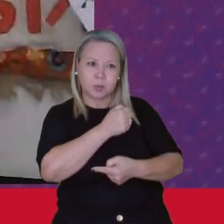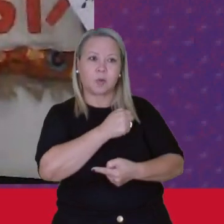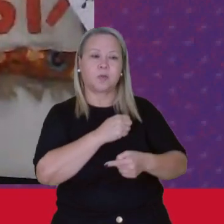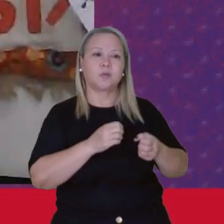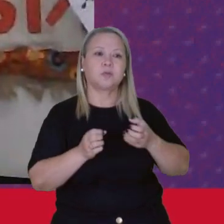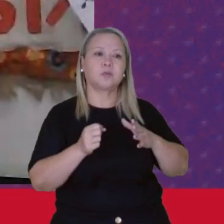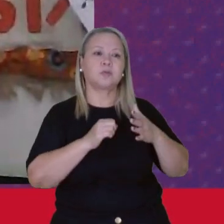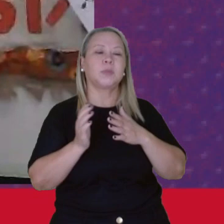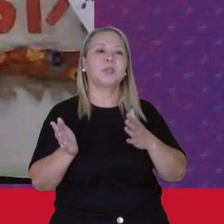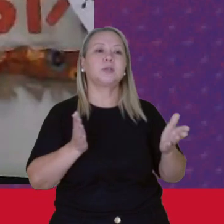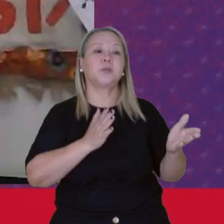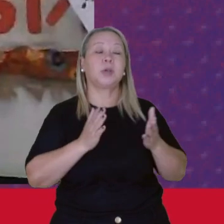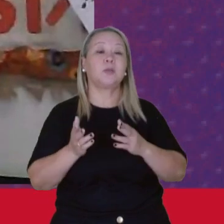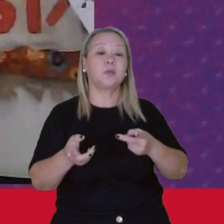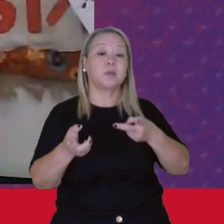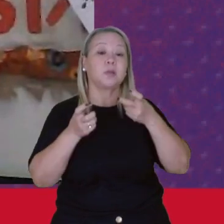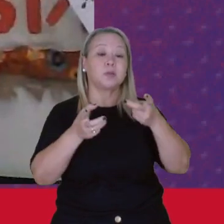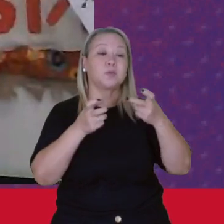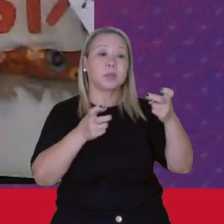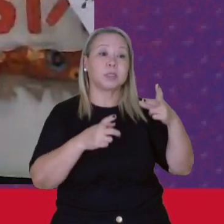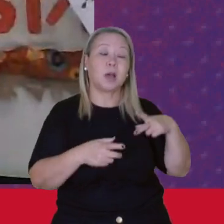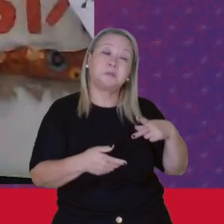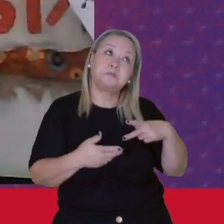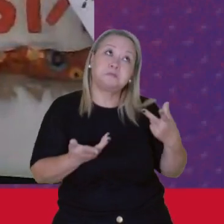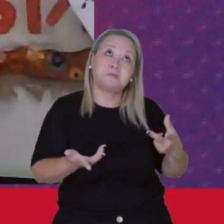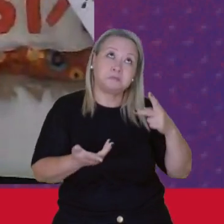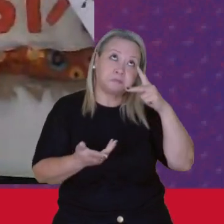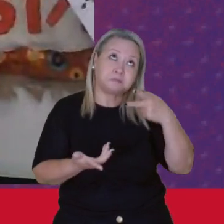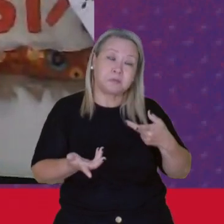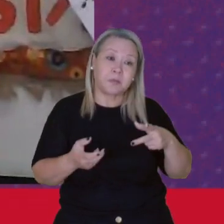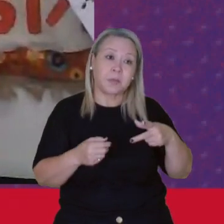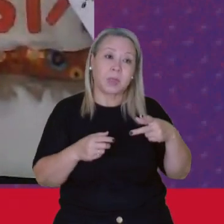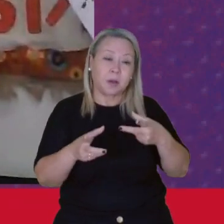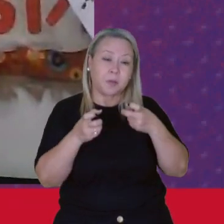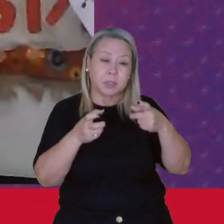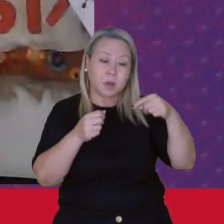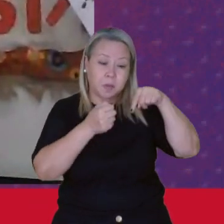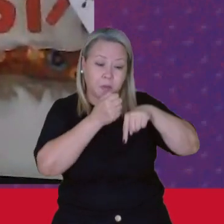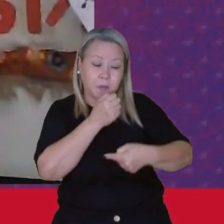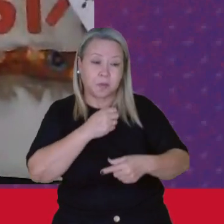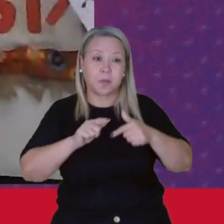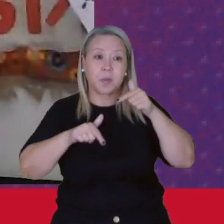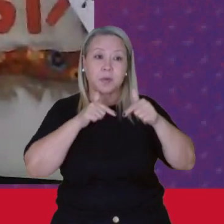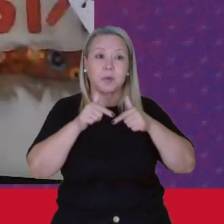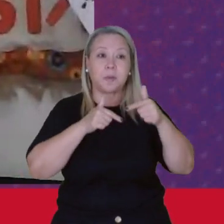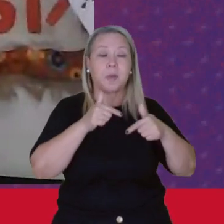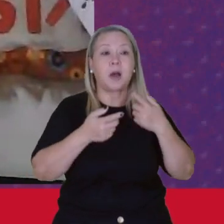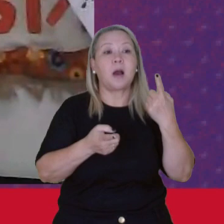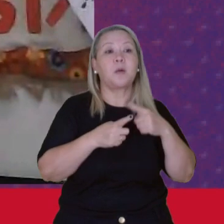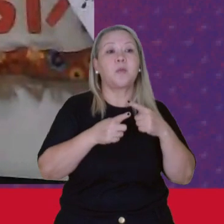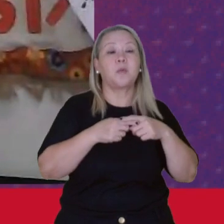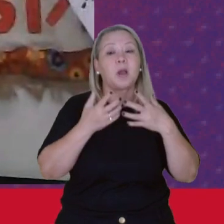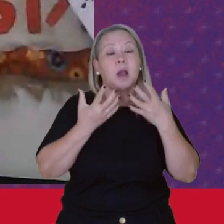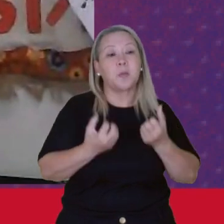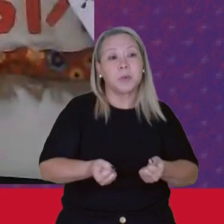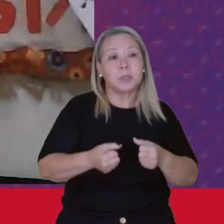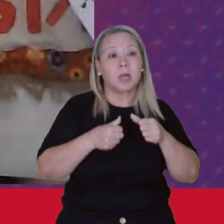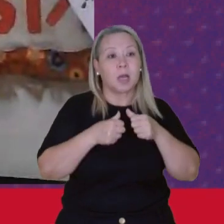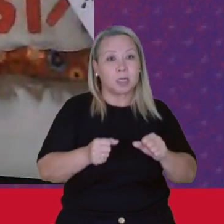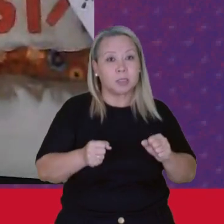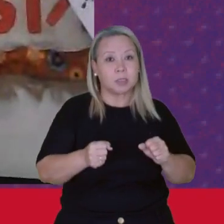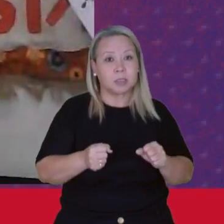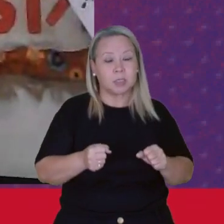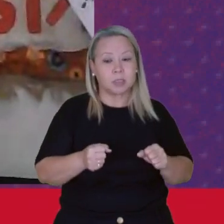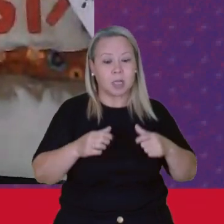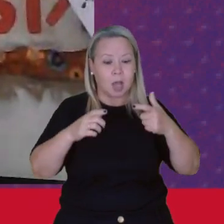Então a gente vê Particularmente Esse aprofundamento Do trabalho Porque apesar De estar Vamos dizer